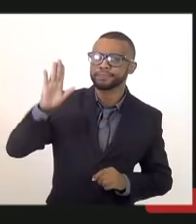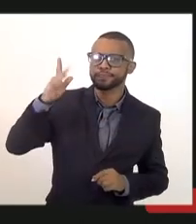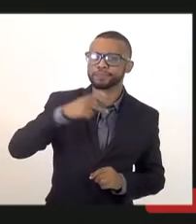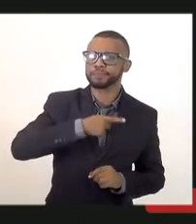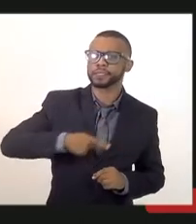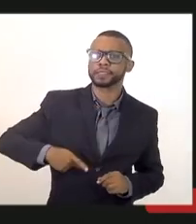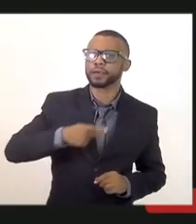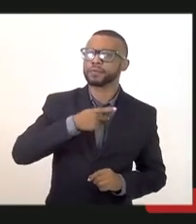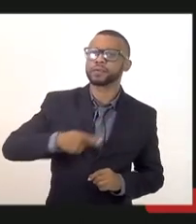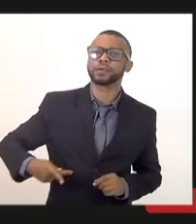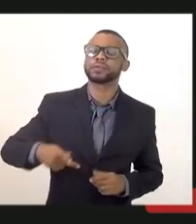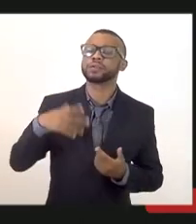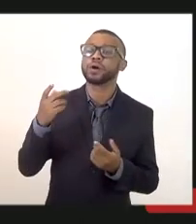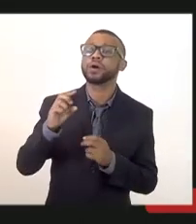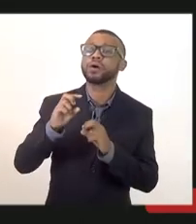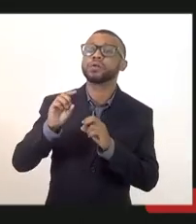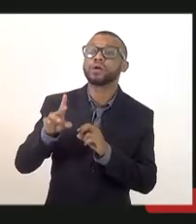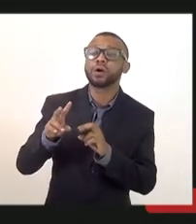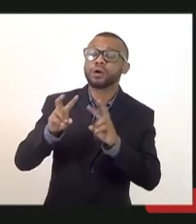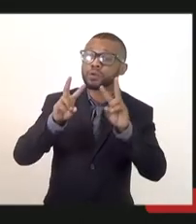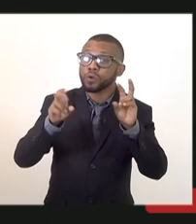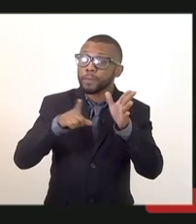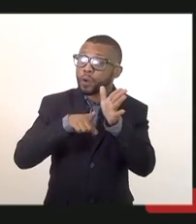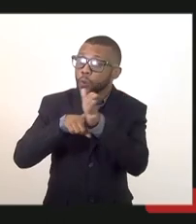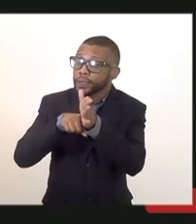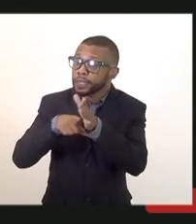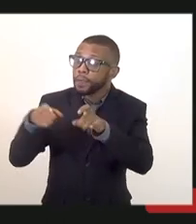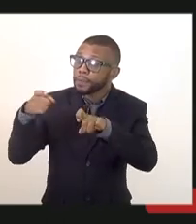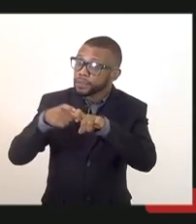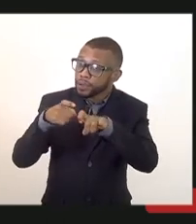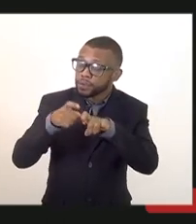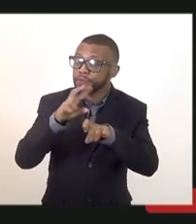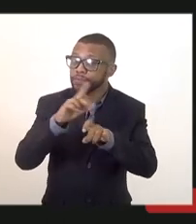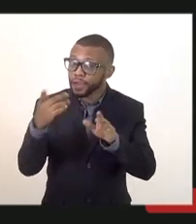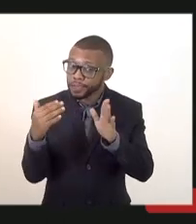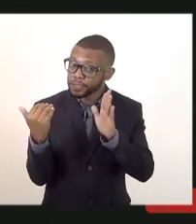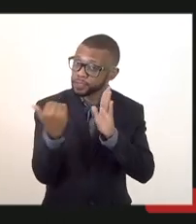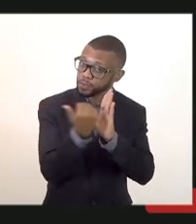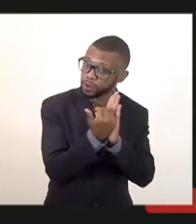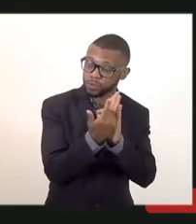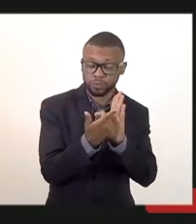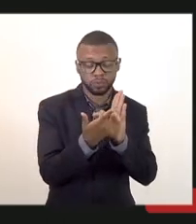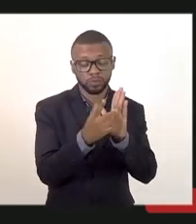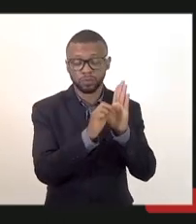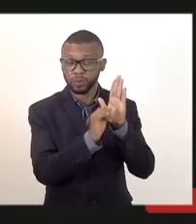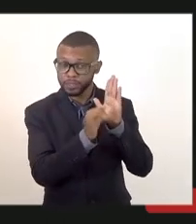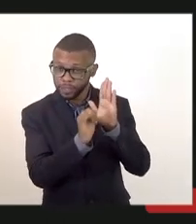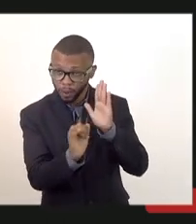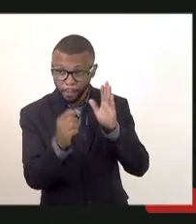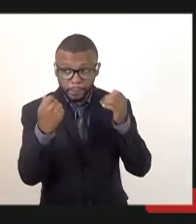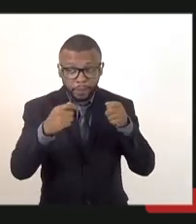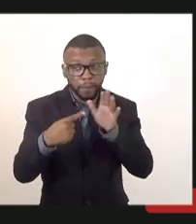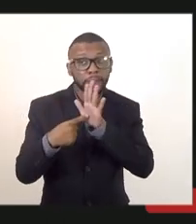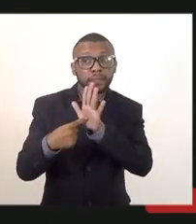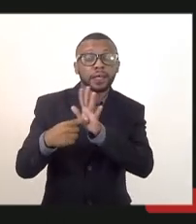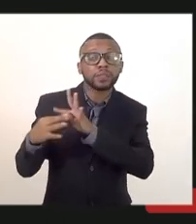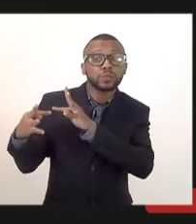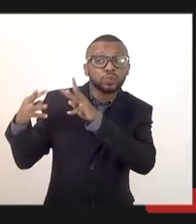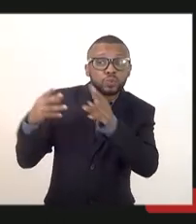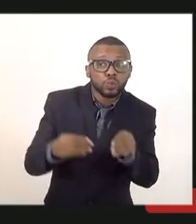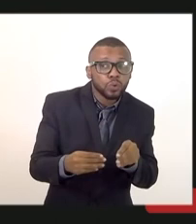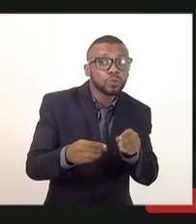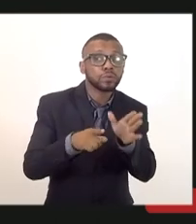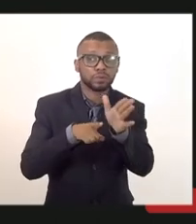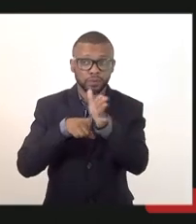presidente só em relação ao exame de saúde será feito de acordo com o edital teremos que apresentar todos os exames conforme o